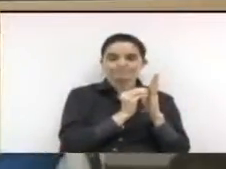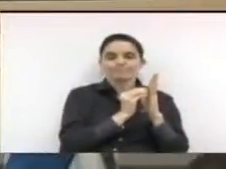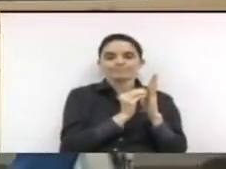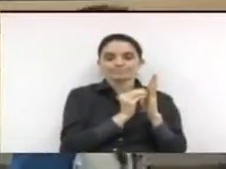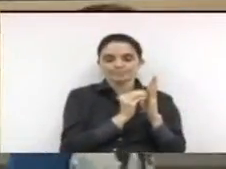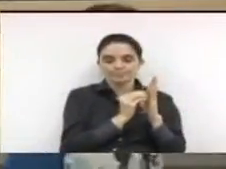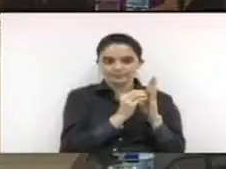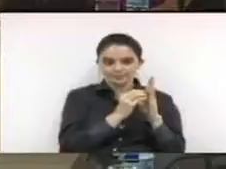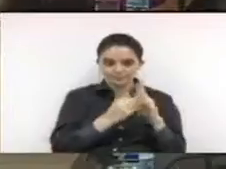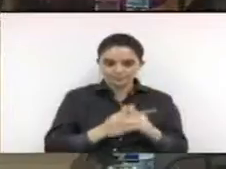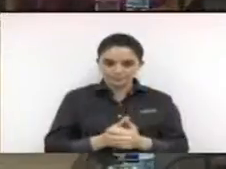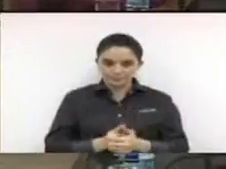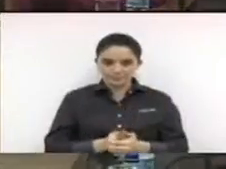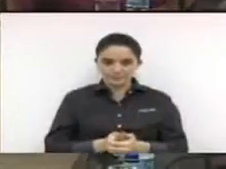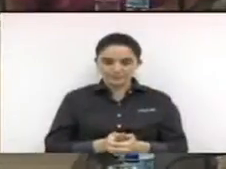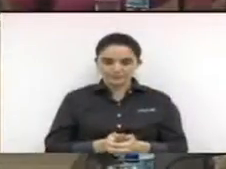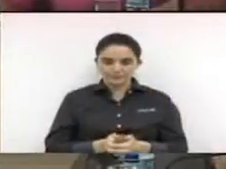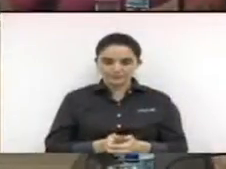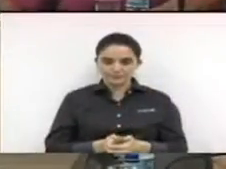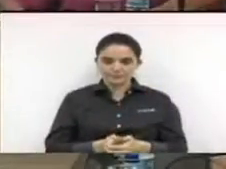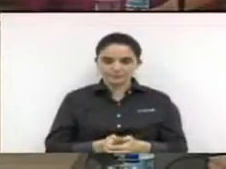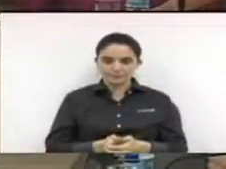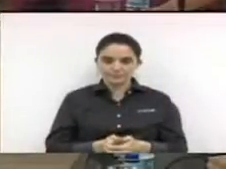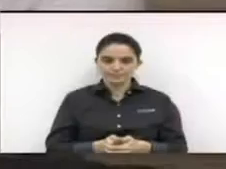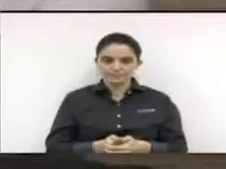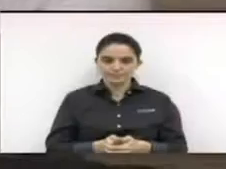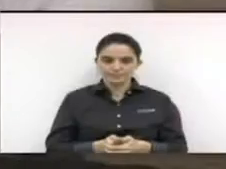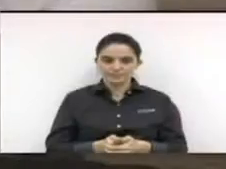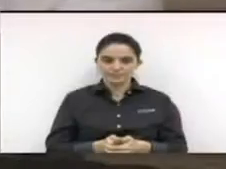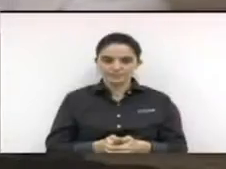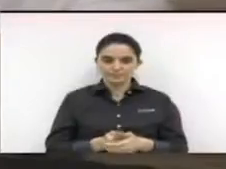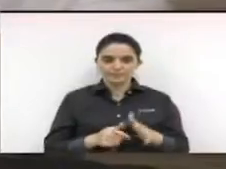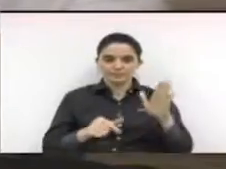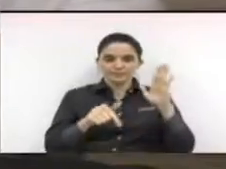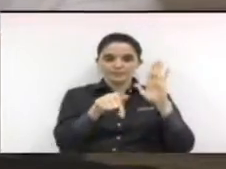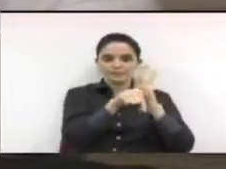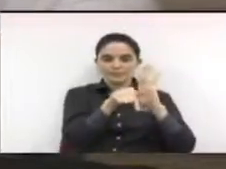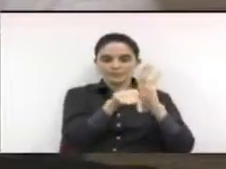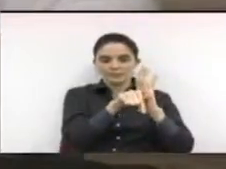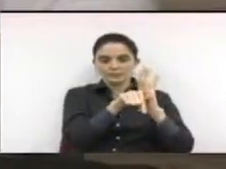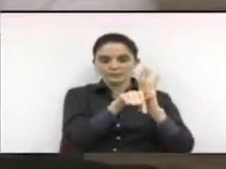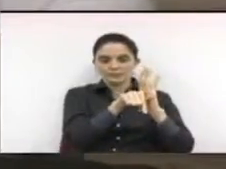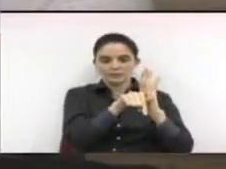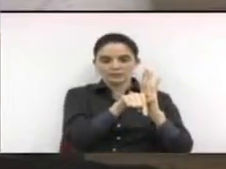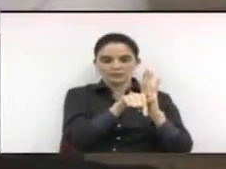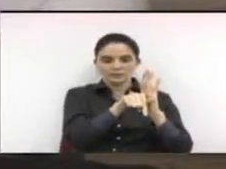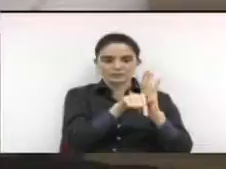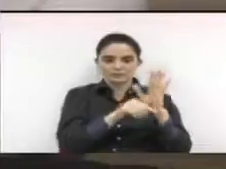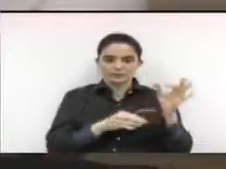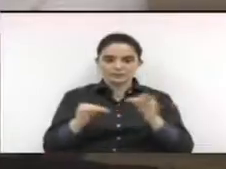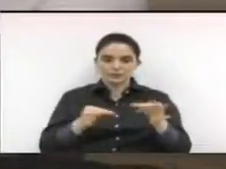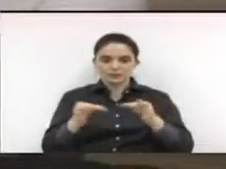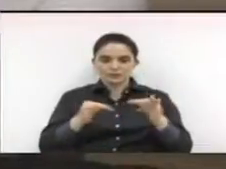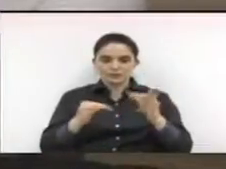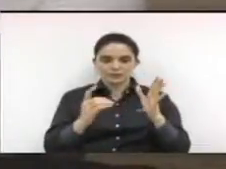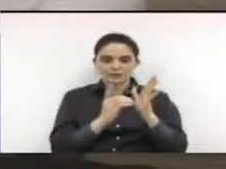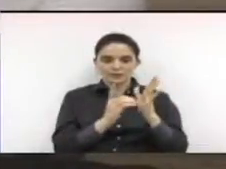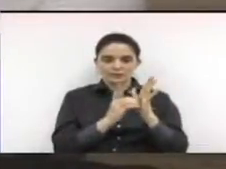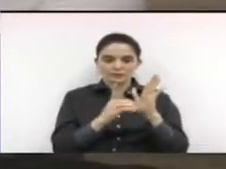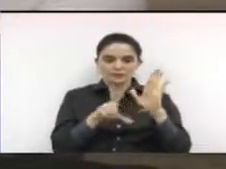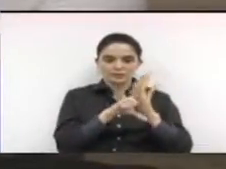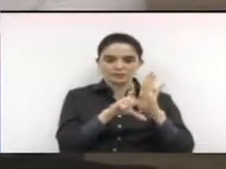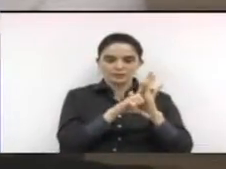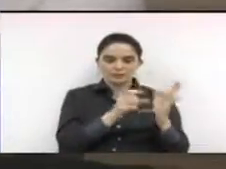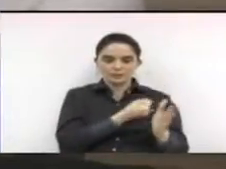apresentação de emendas item sétimo da pauta projeto de